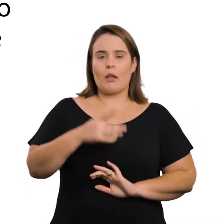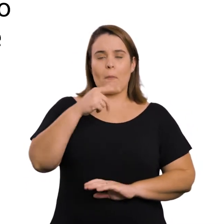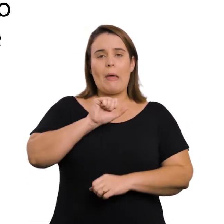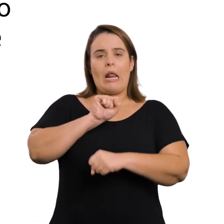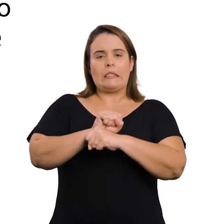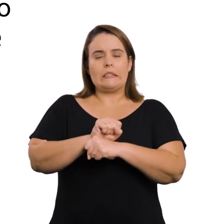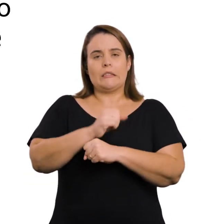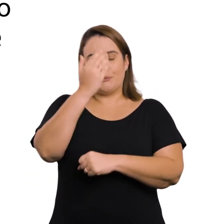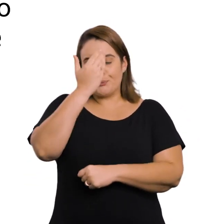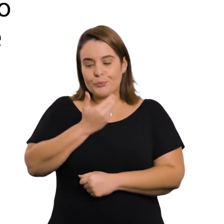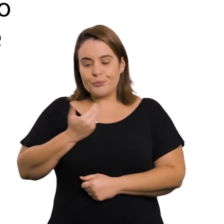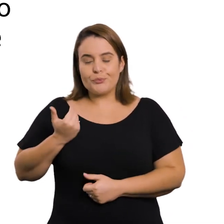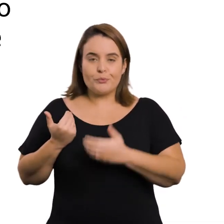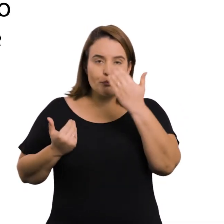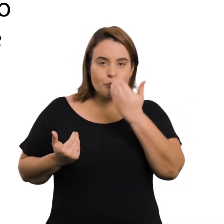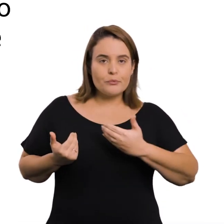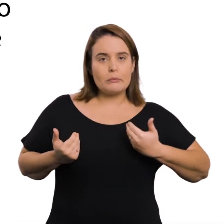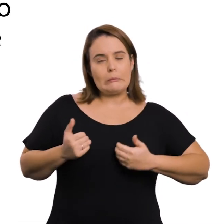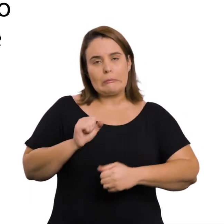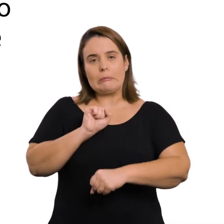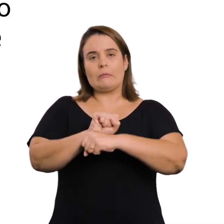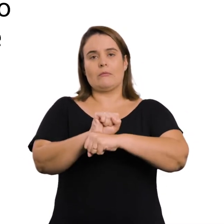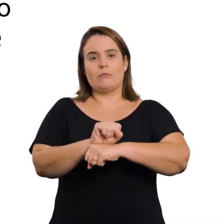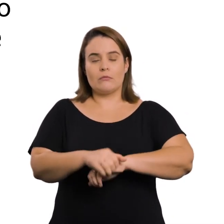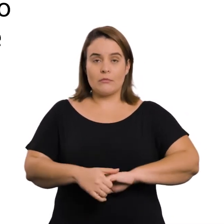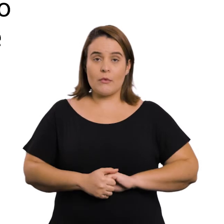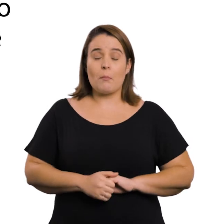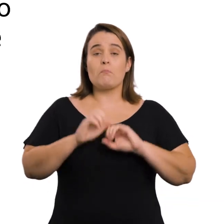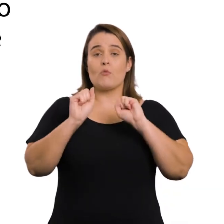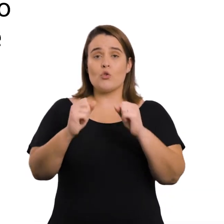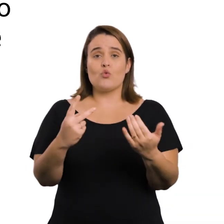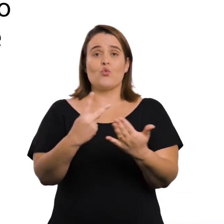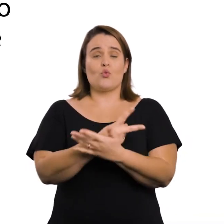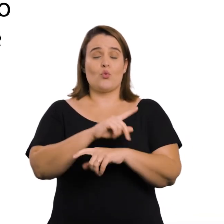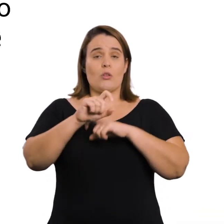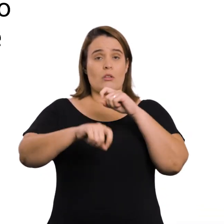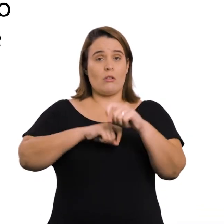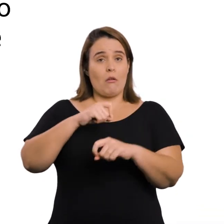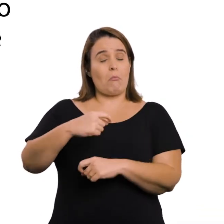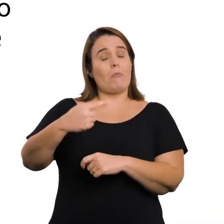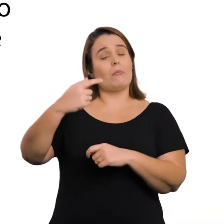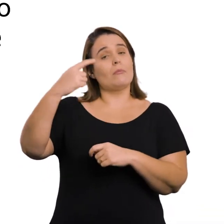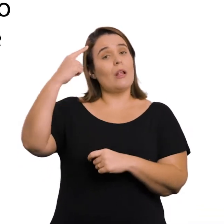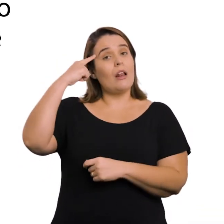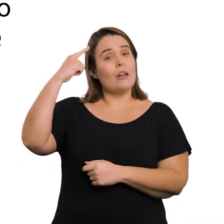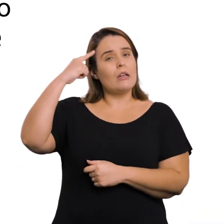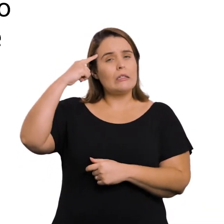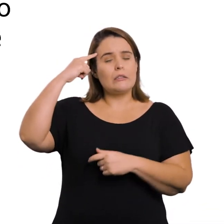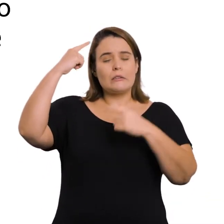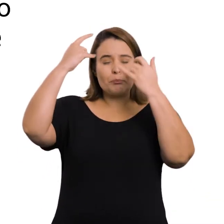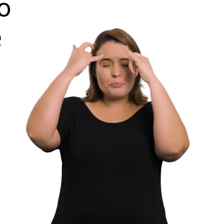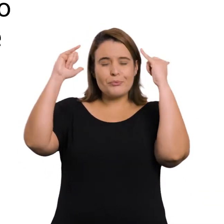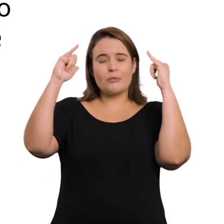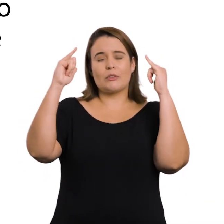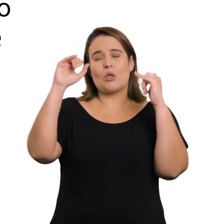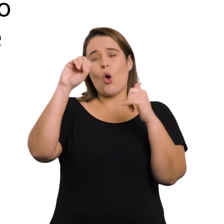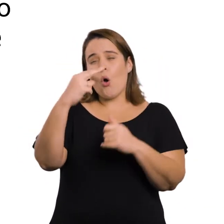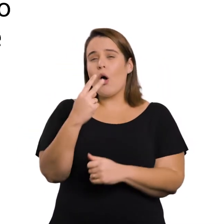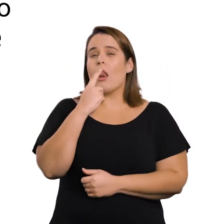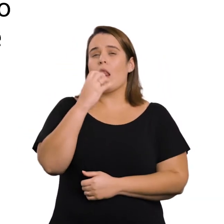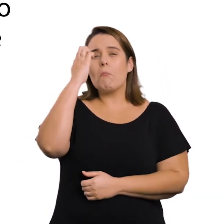que atinge um dos lados do corpo, deixando-o paralisado Pode ser causada por lesões cerebrais,